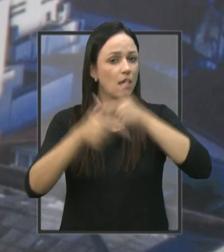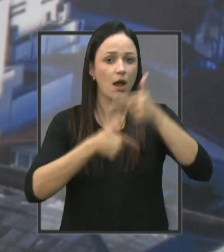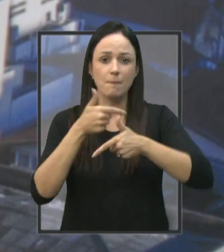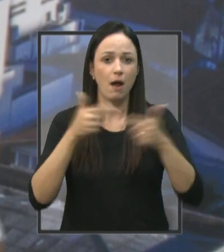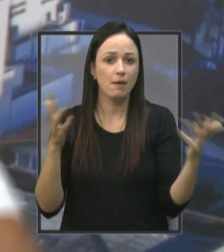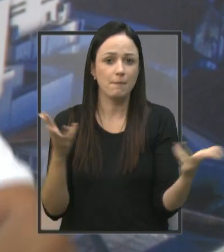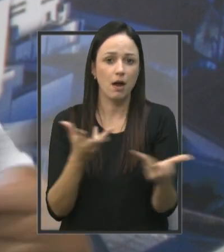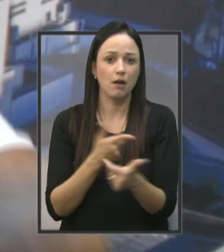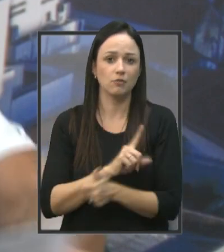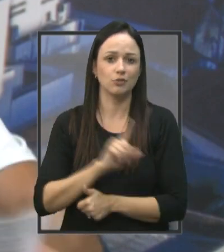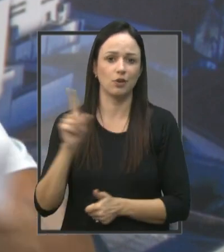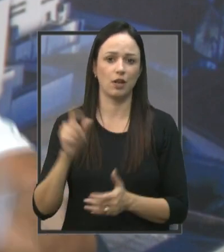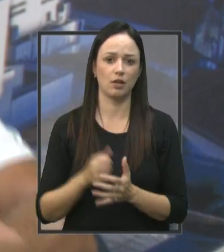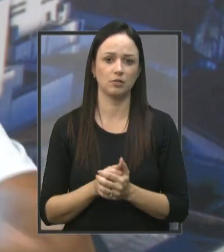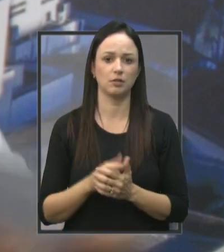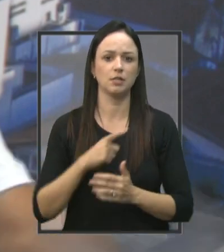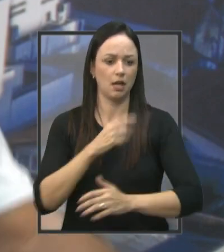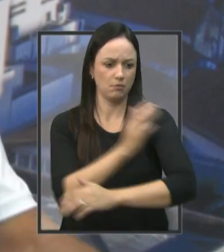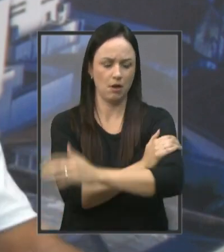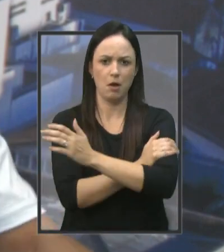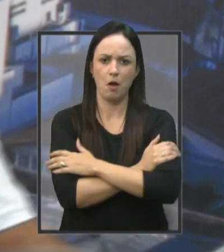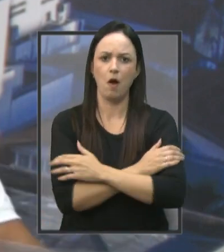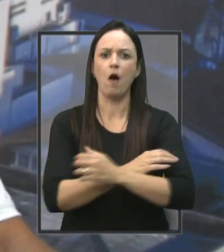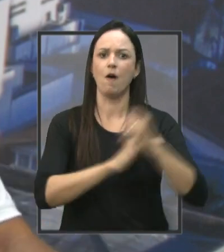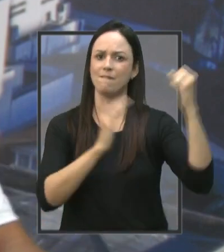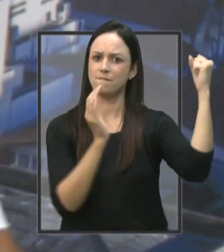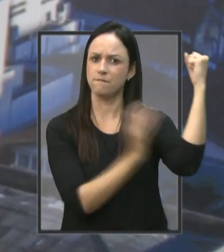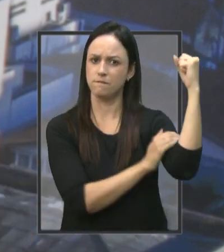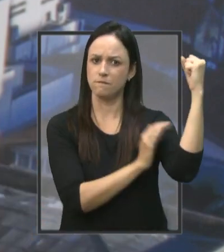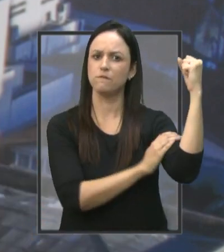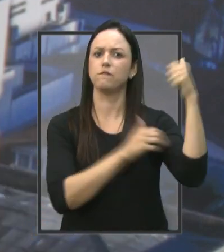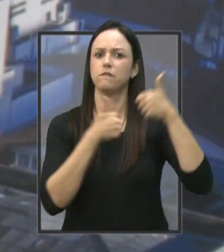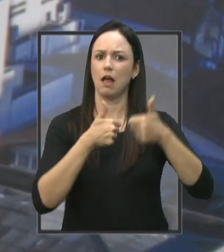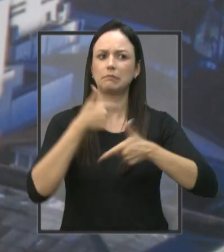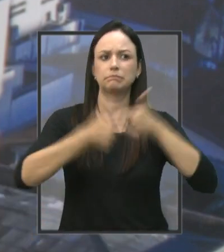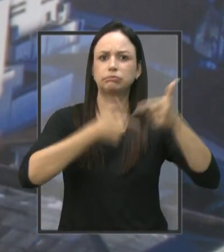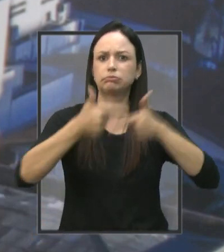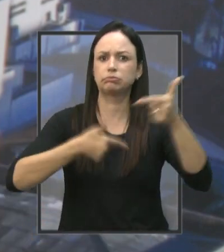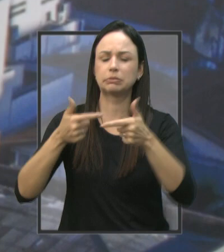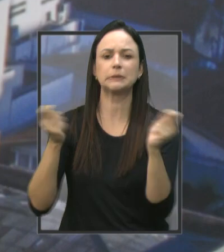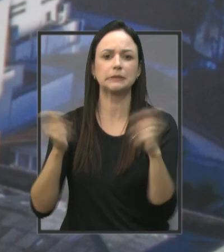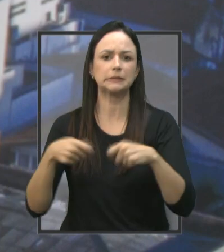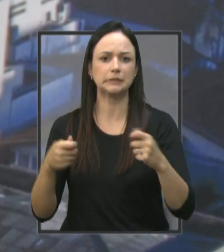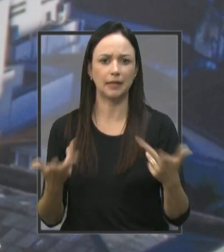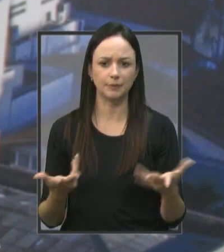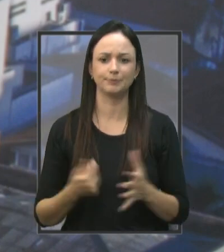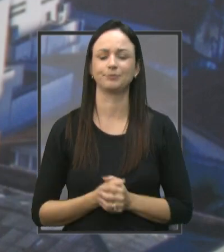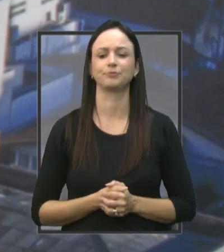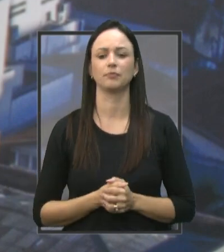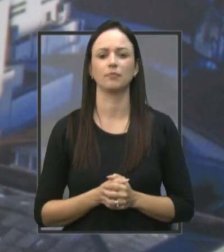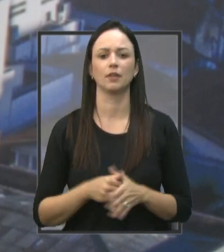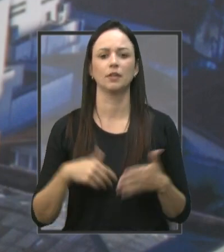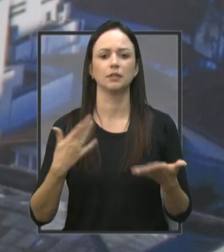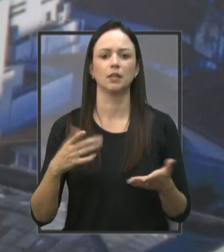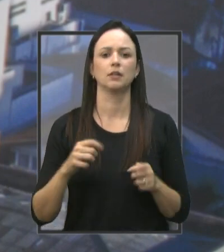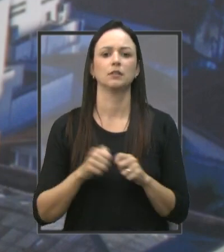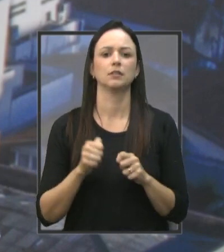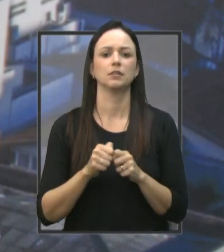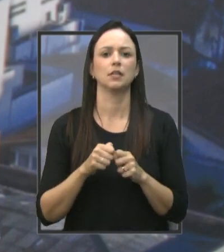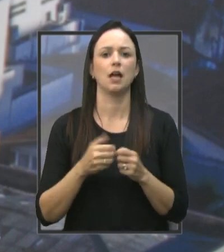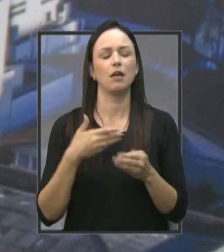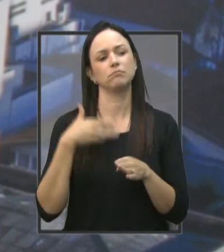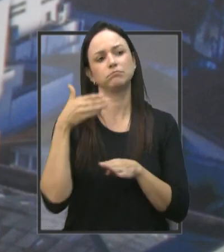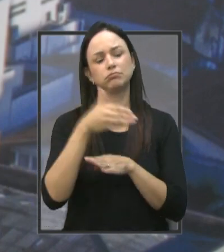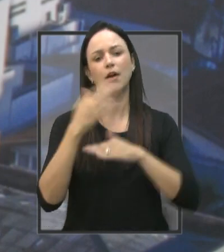Que tem os braços Fortes Para poder Desenvolver Esse trabalho Então isso A gente tem feito Nas empresas